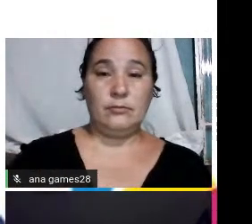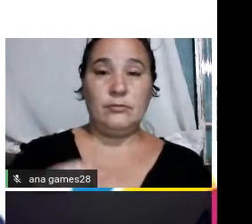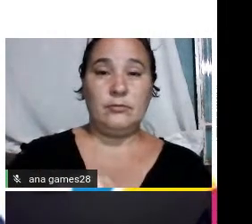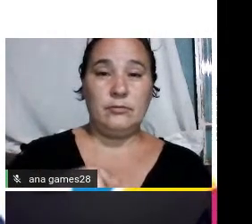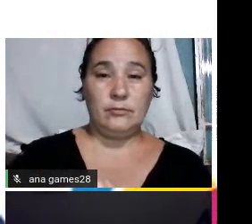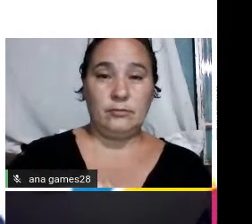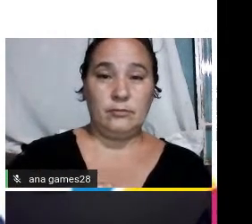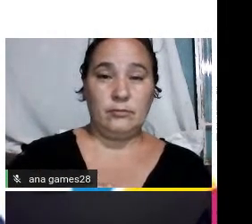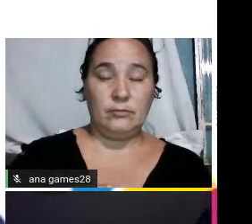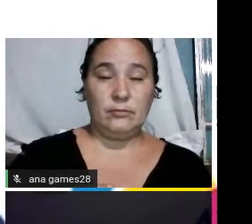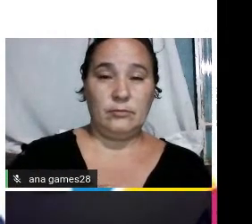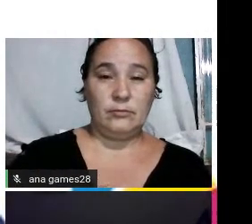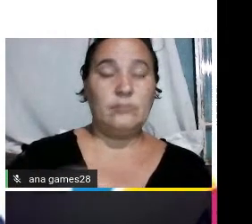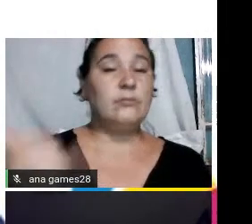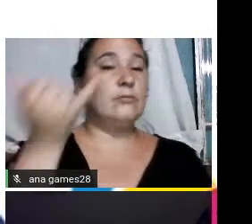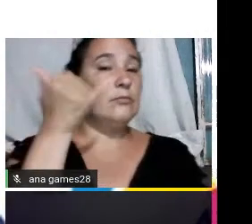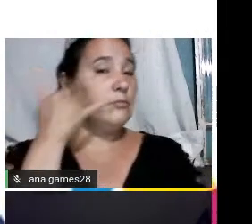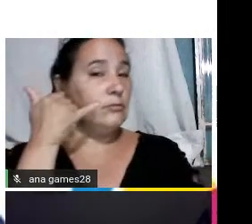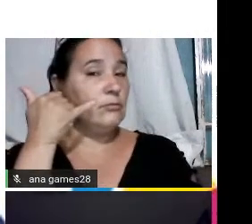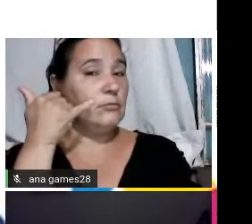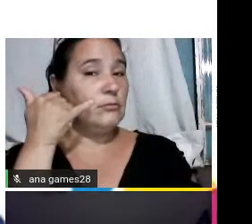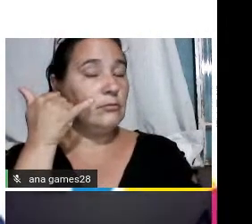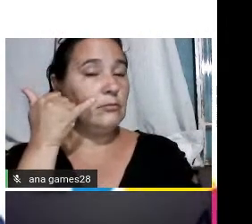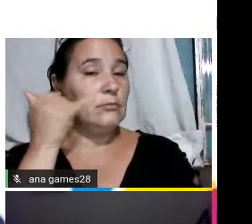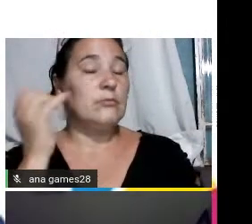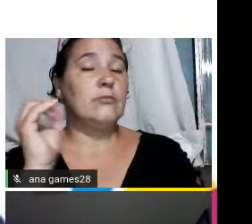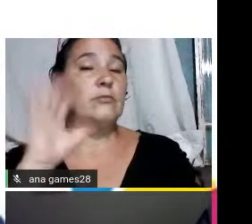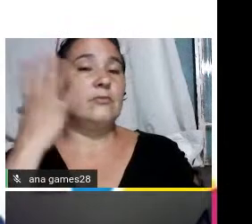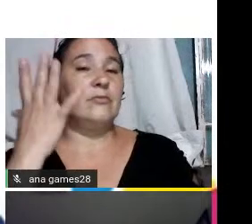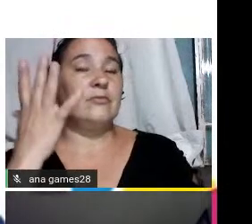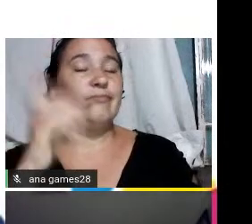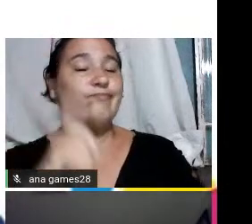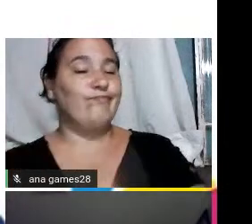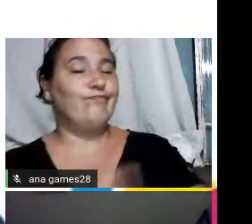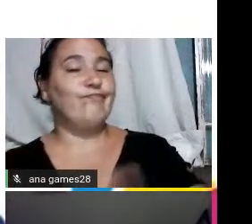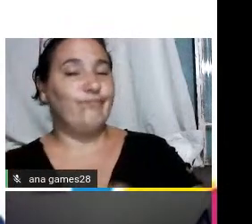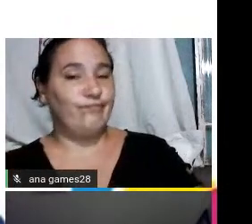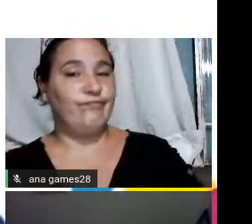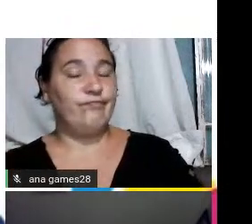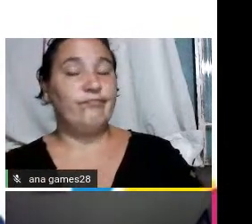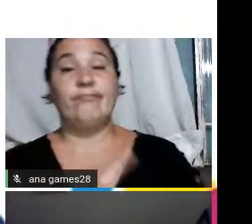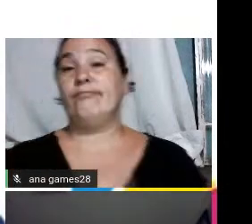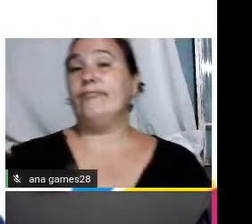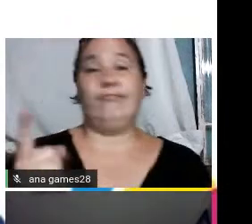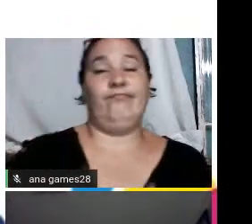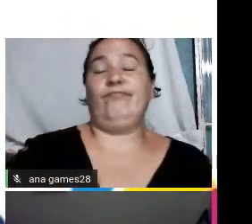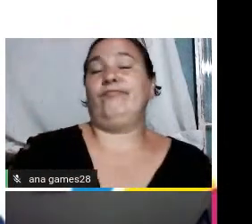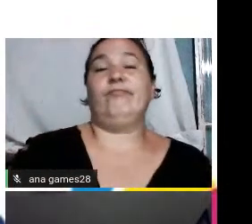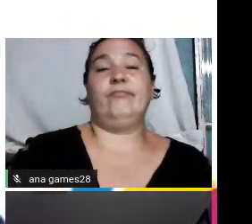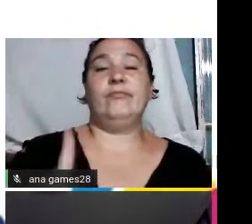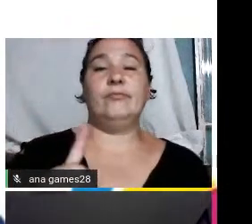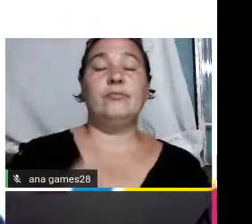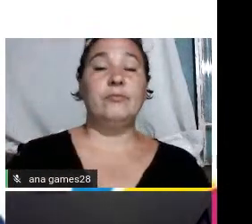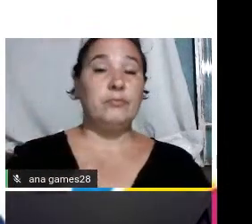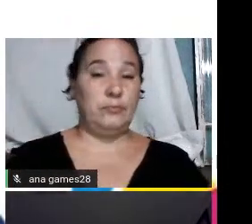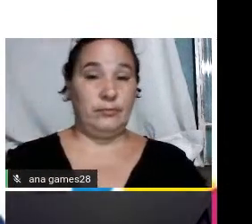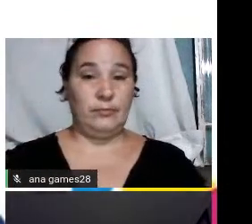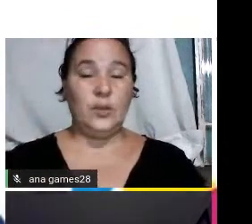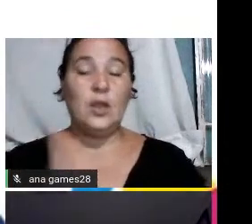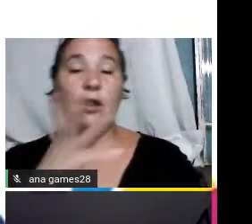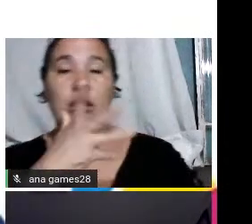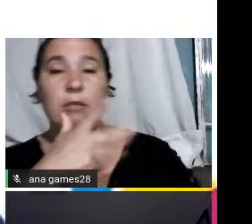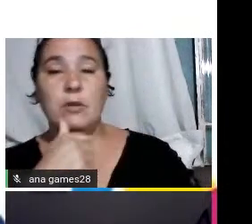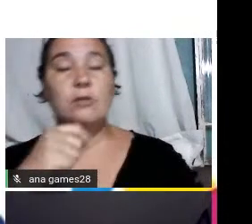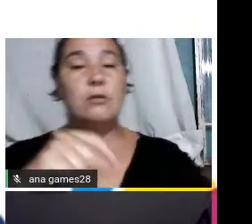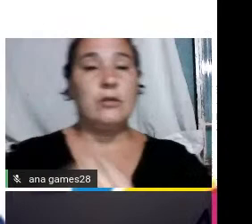por ligação telefônica o que acaba custando muito tempo e geralmente não resolve o problema pelo fato de que demora um